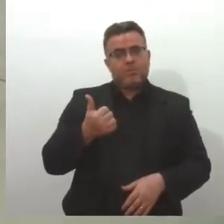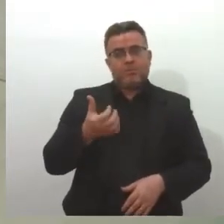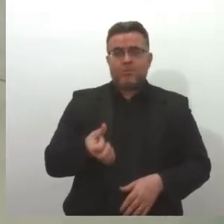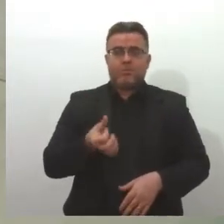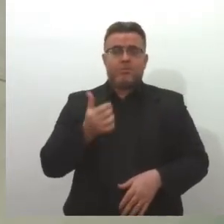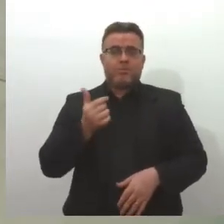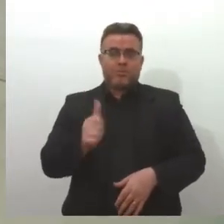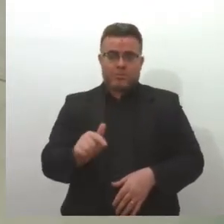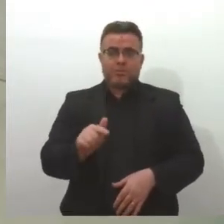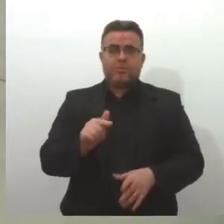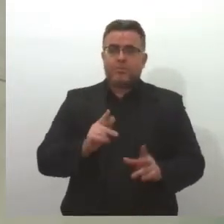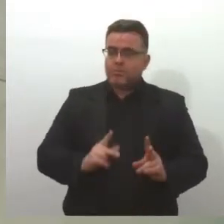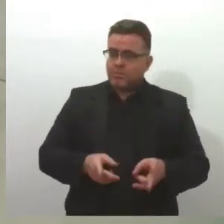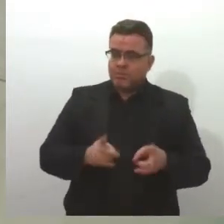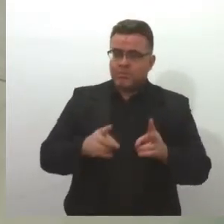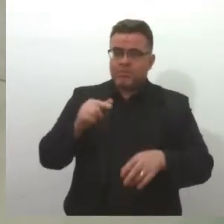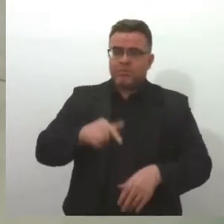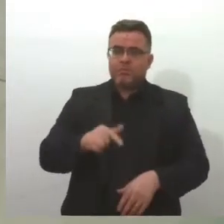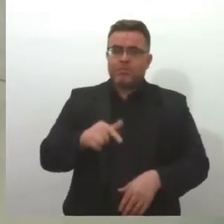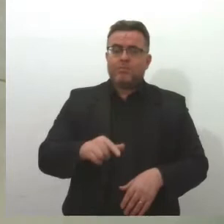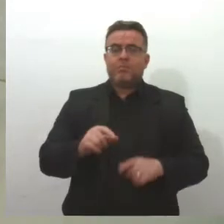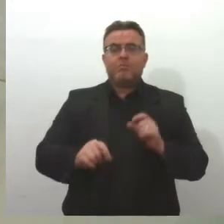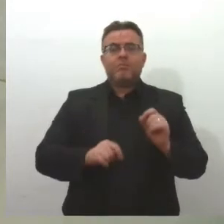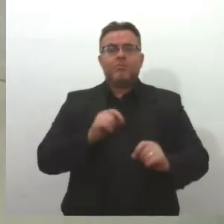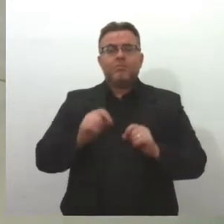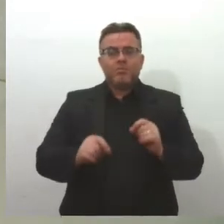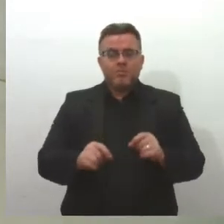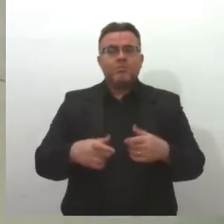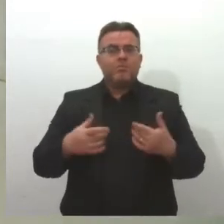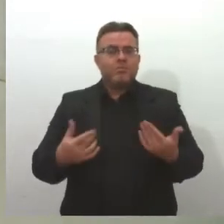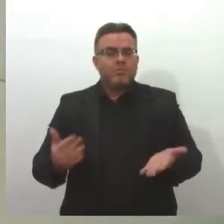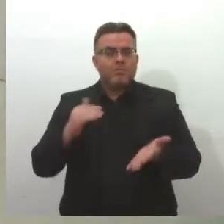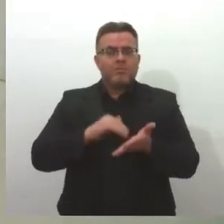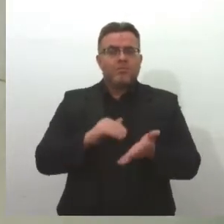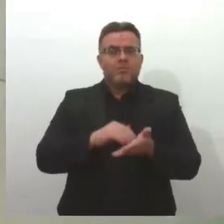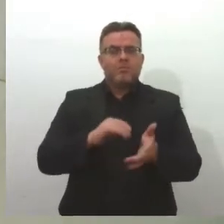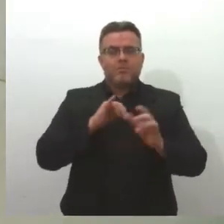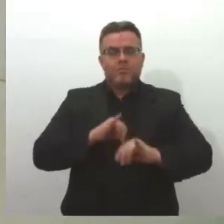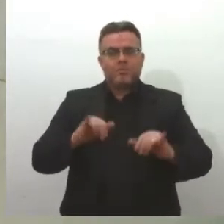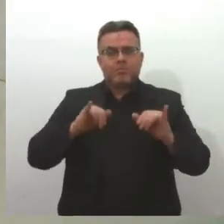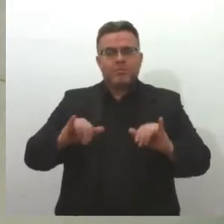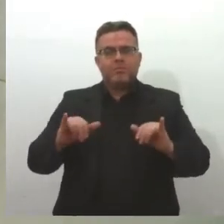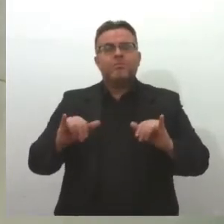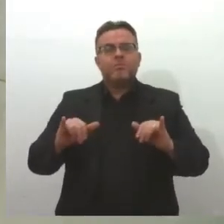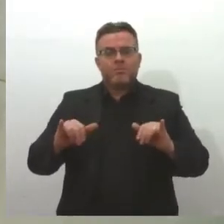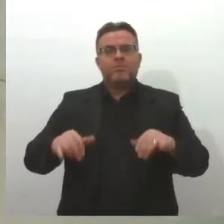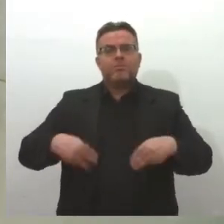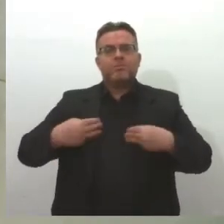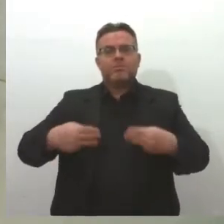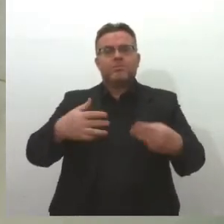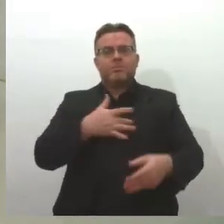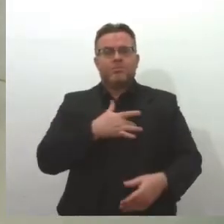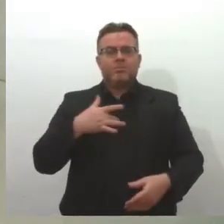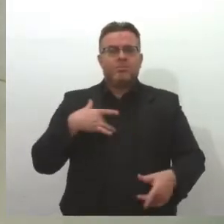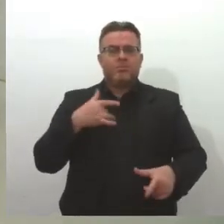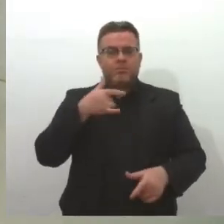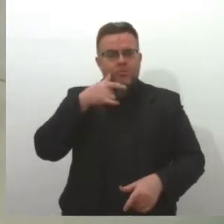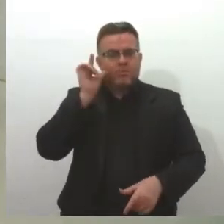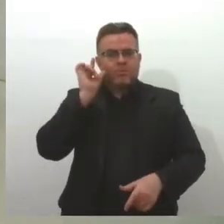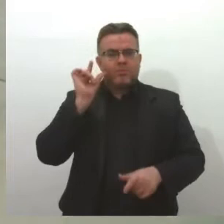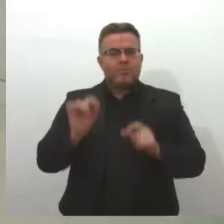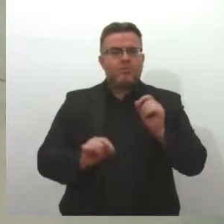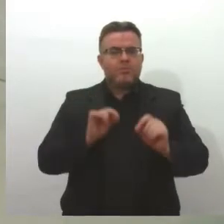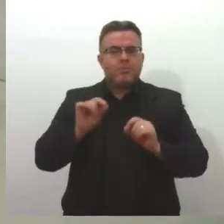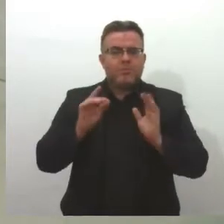continua na capital. De acordo com a Secretaria, a informação do Ministério da Saúde emitida ontem apenas restringe